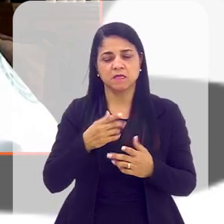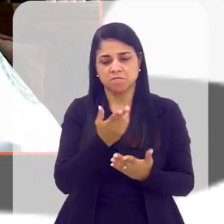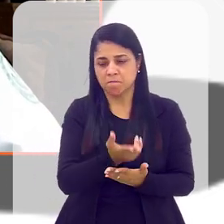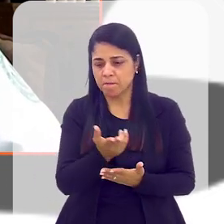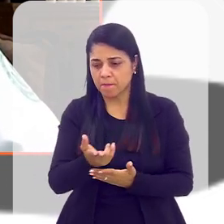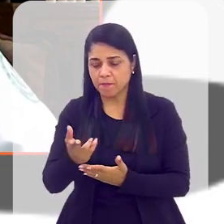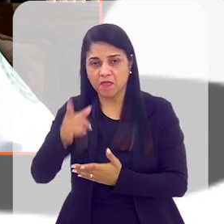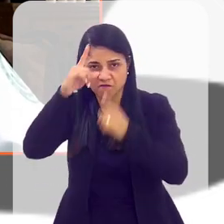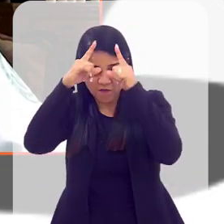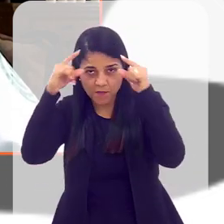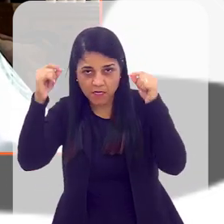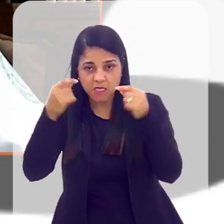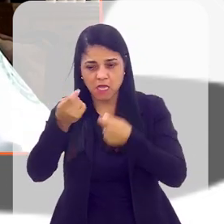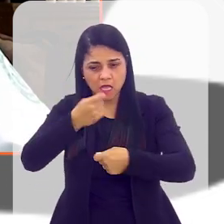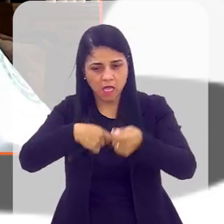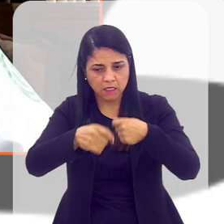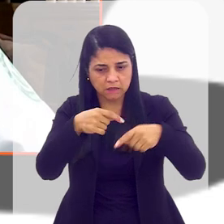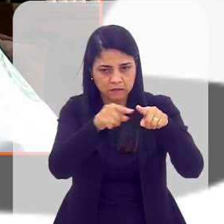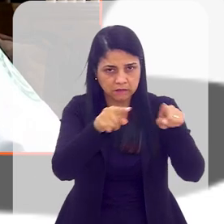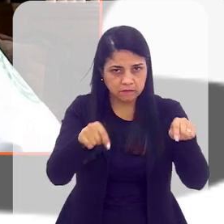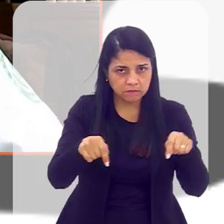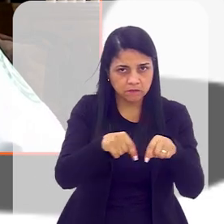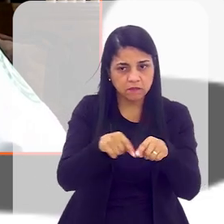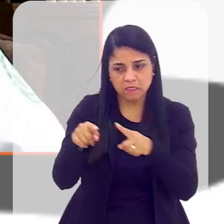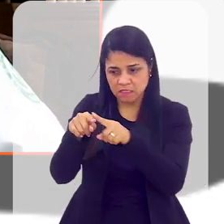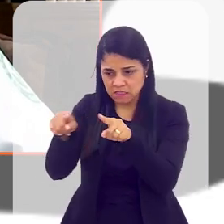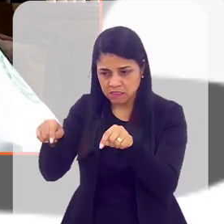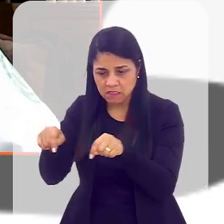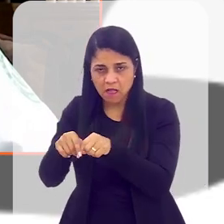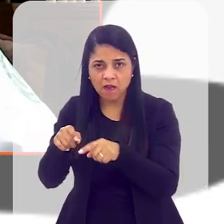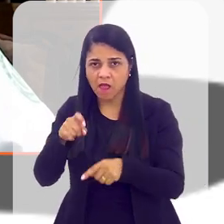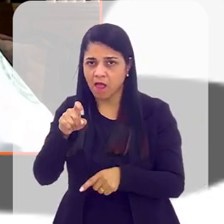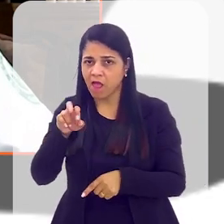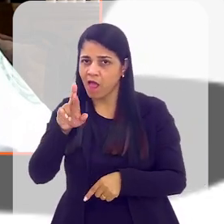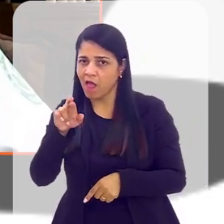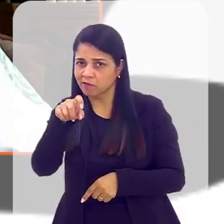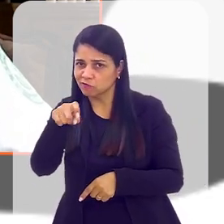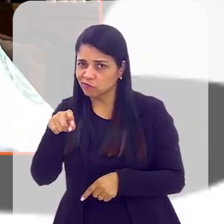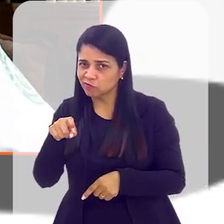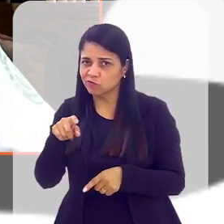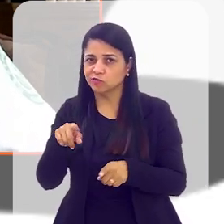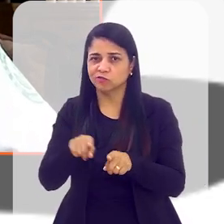enfermarias, e toda a parte administrativa, sala de raio-x,